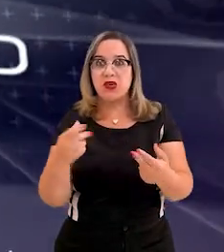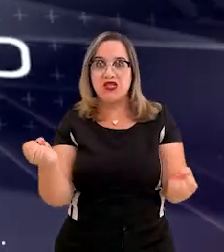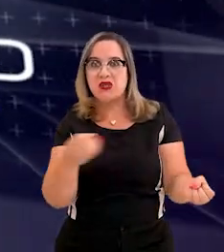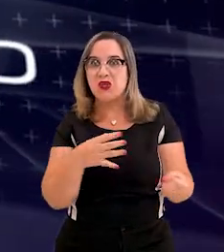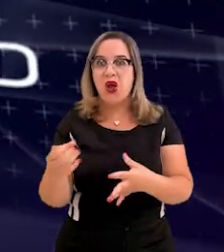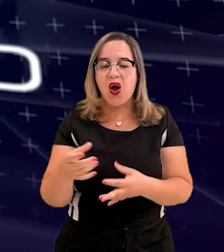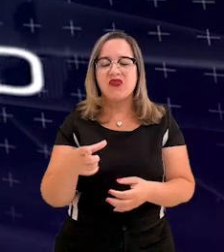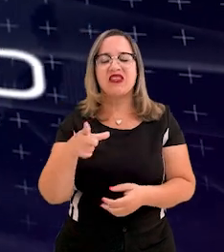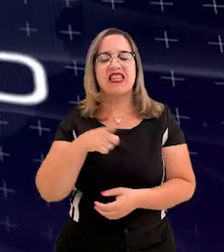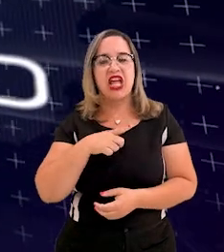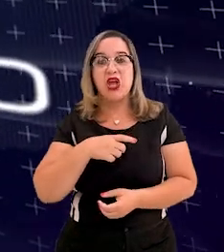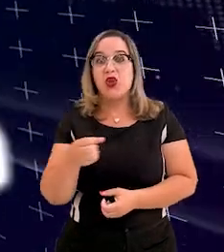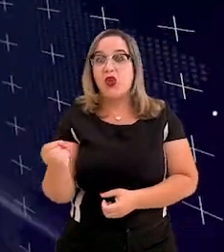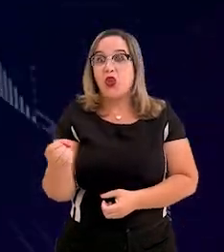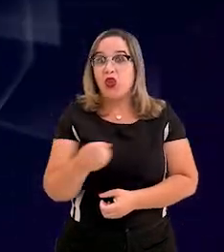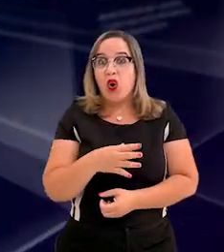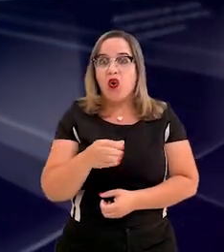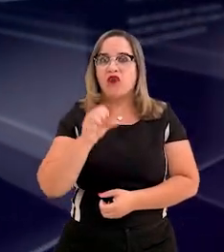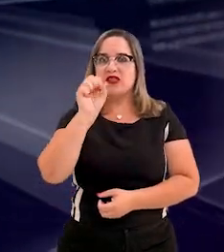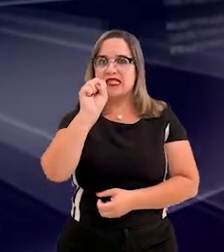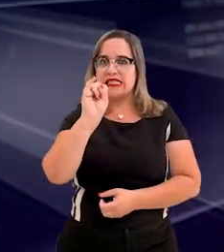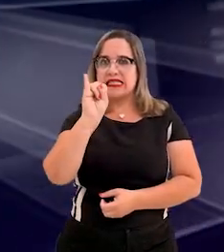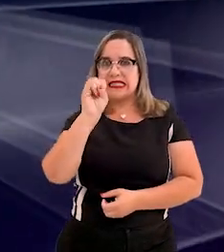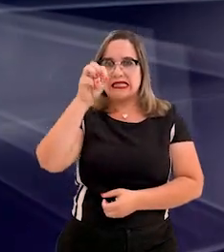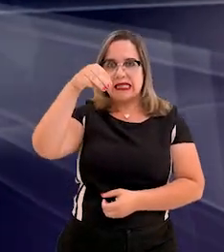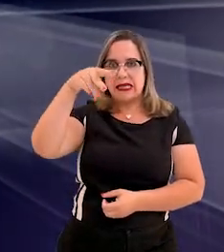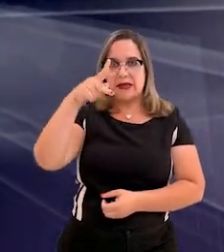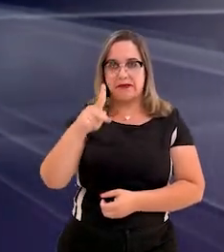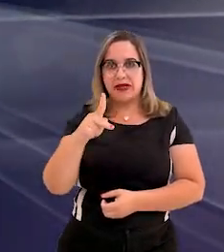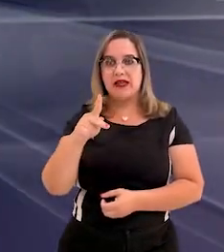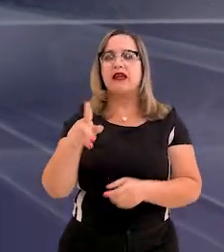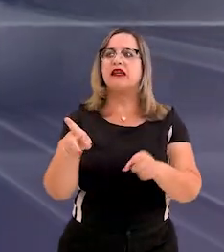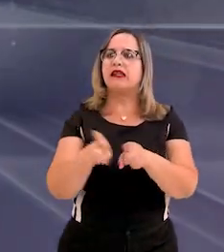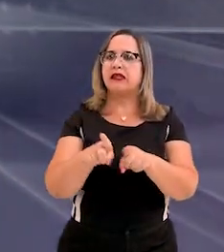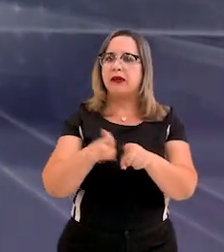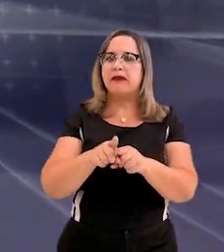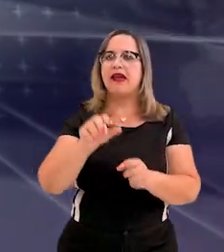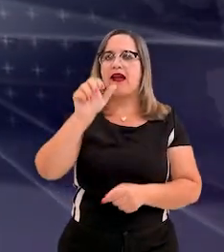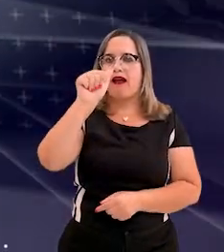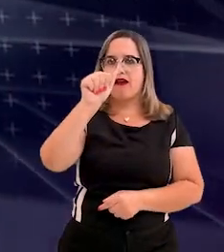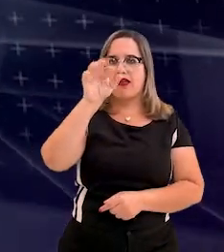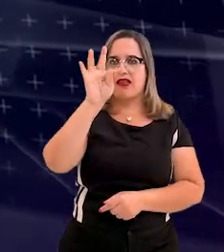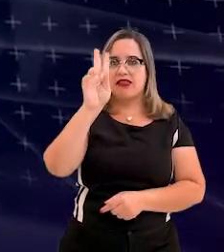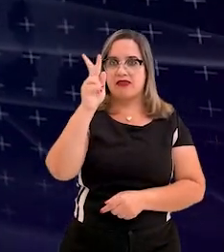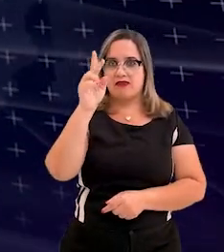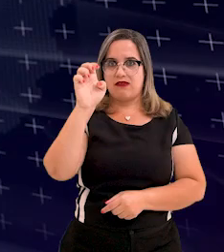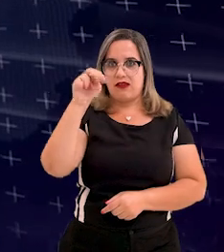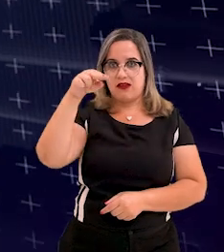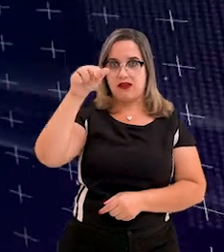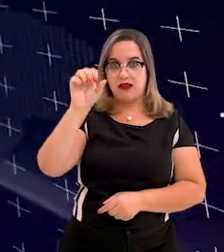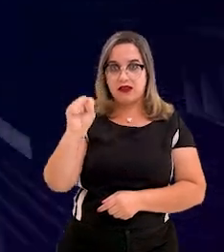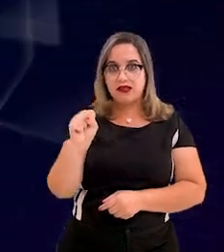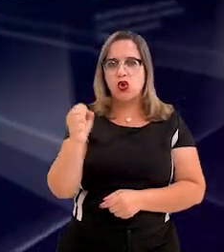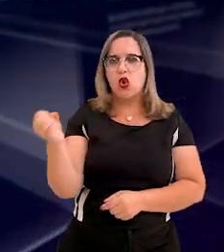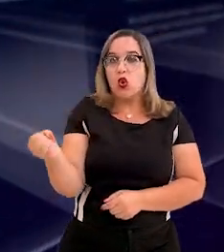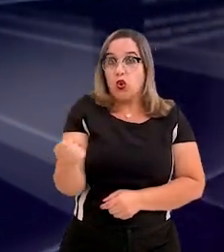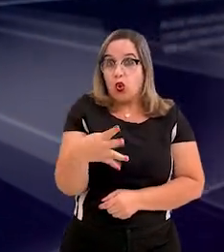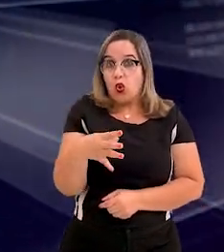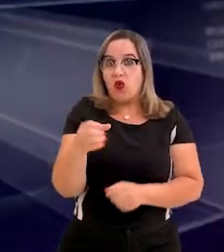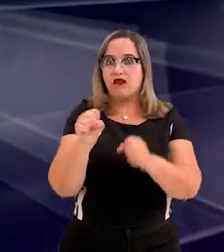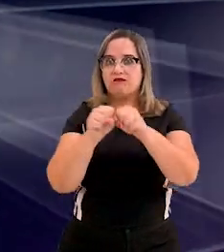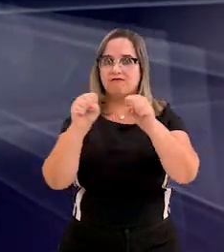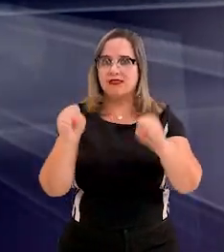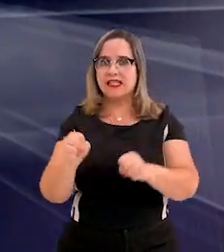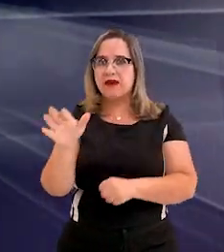versão do SIMP, a criação do Portal da Vida Funcional Atenas, novos sistemas